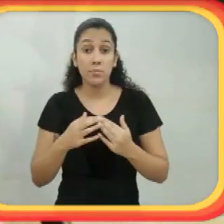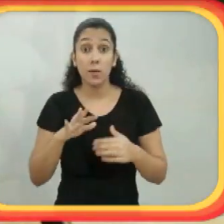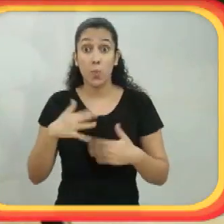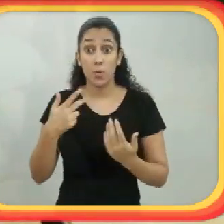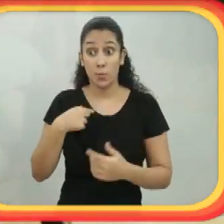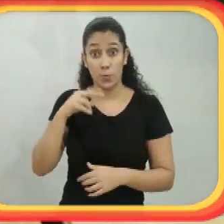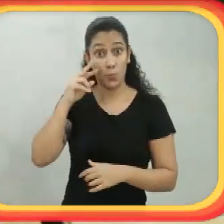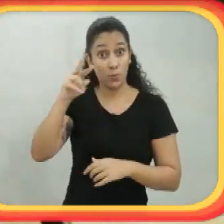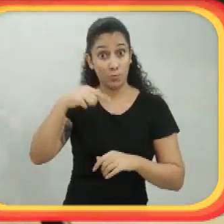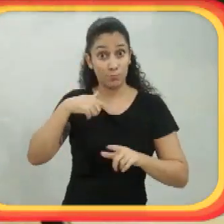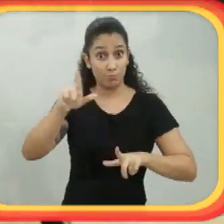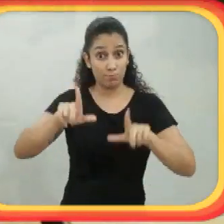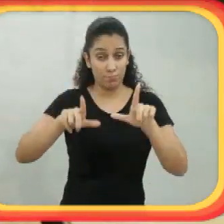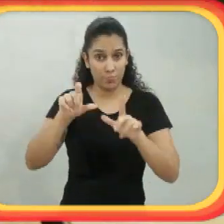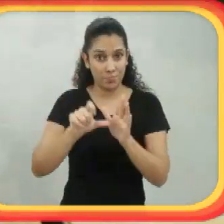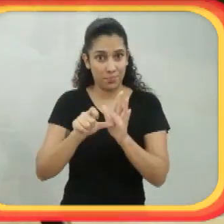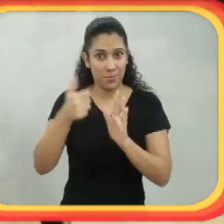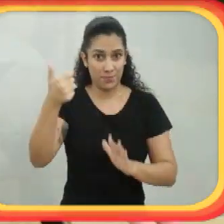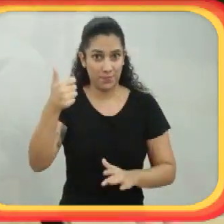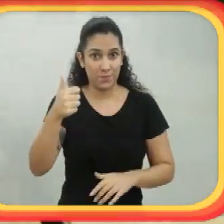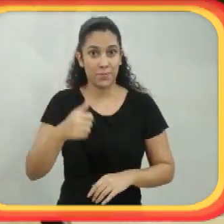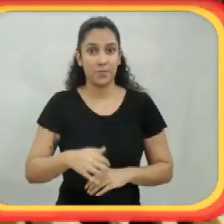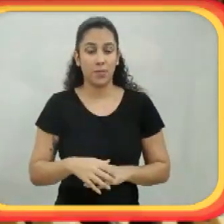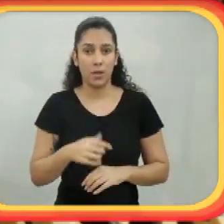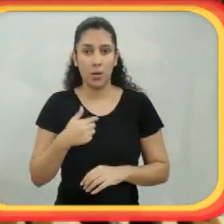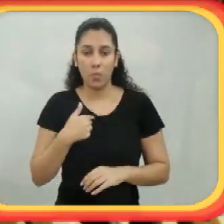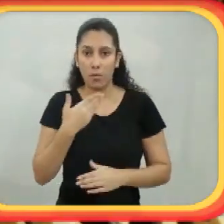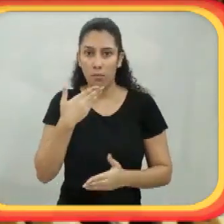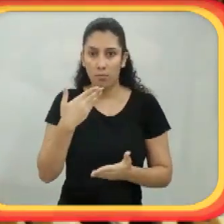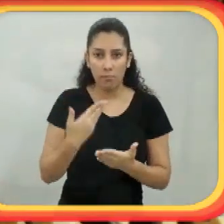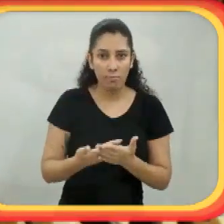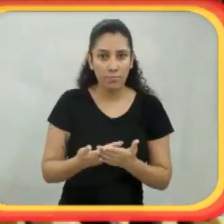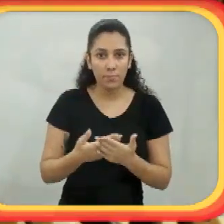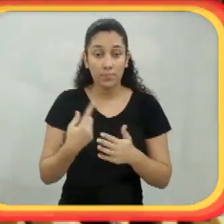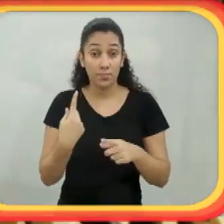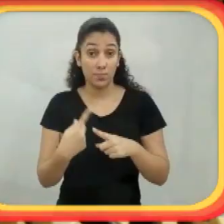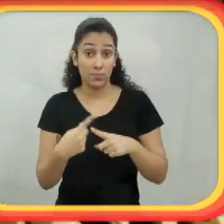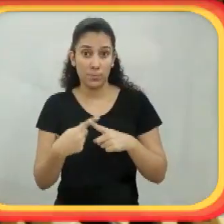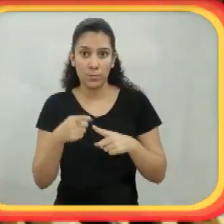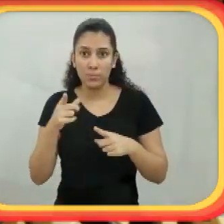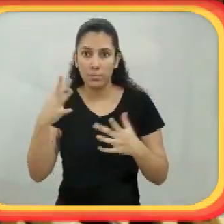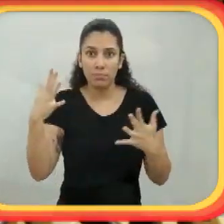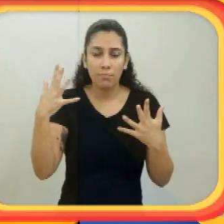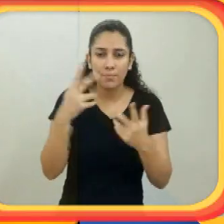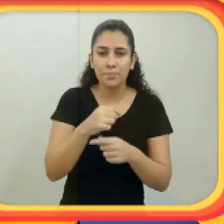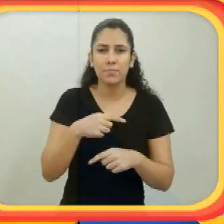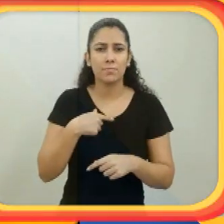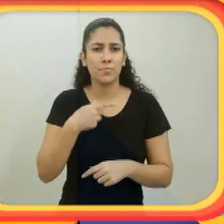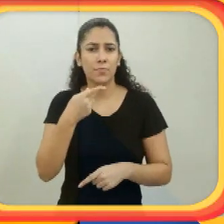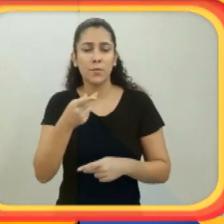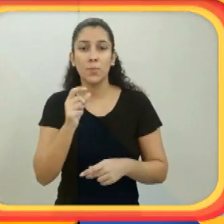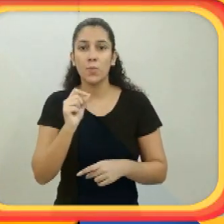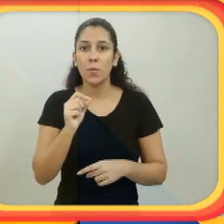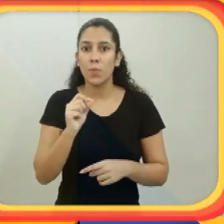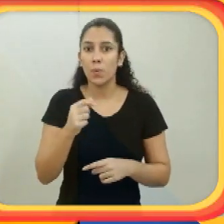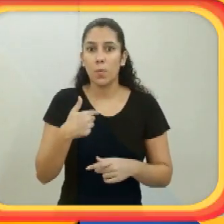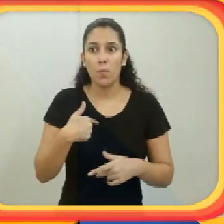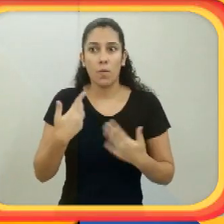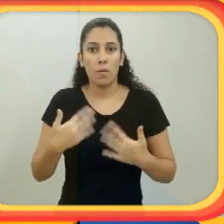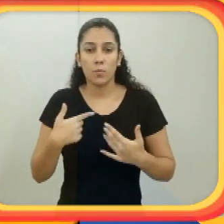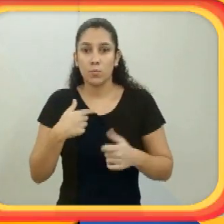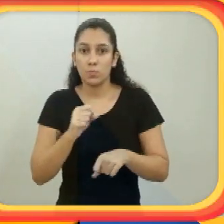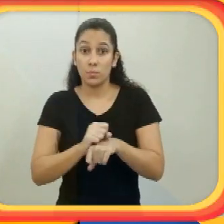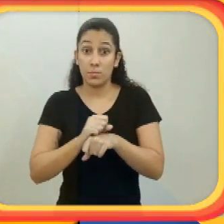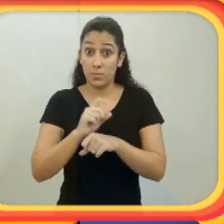faceta que ela não sabia que tinha e tinha. Quando eu vi a Juliana na televisão a primeira vez, eu fiquei extasiado.